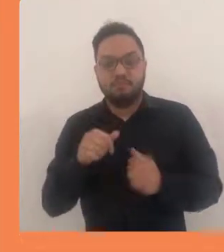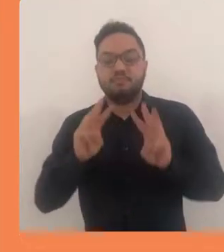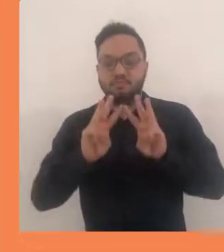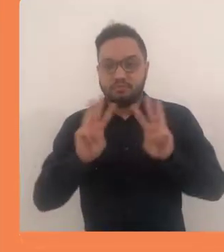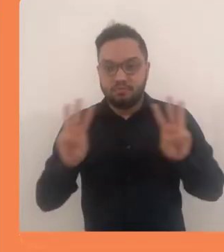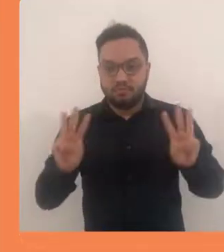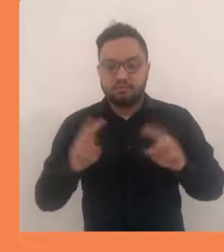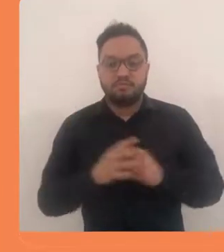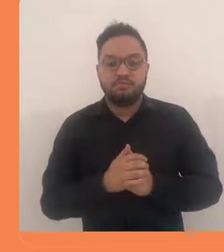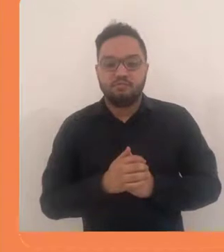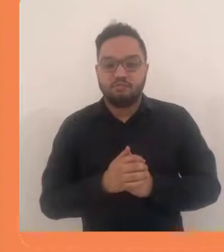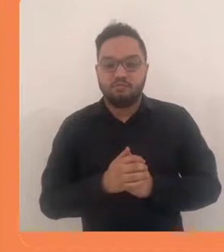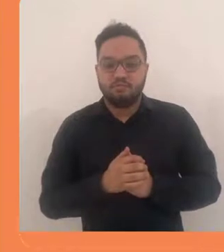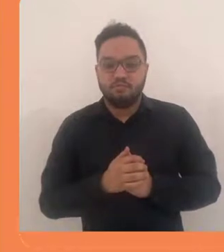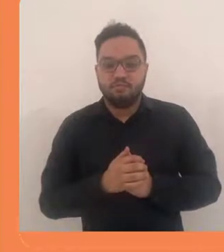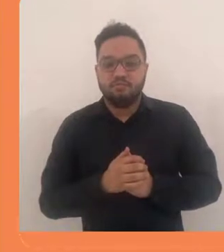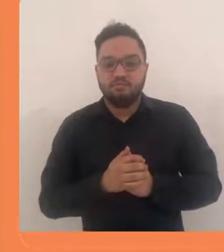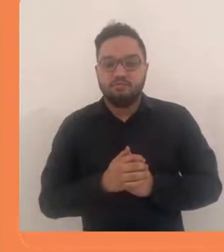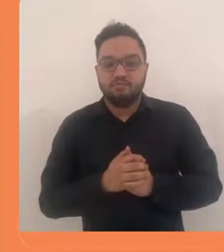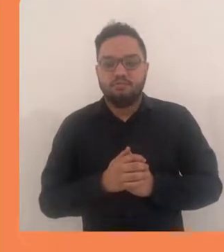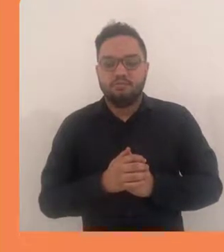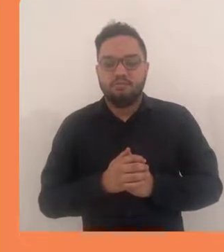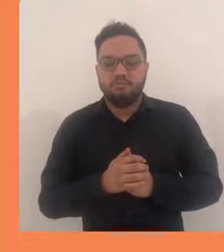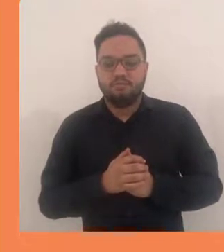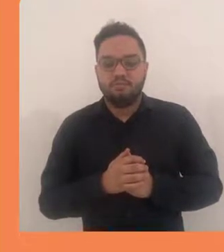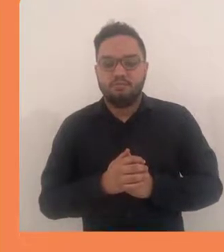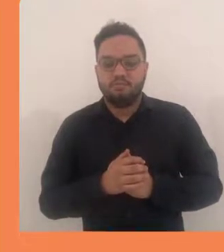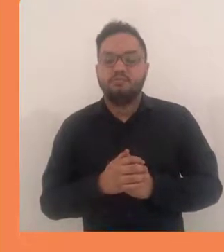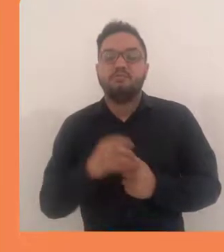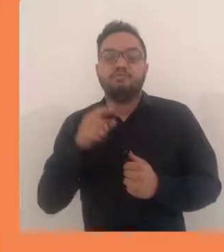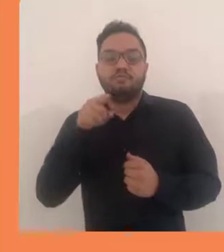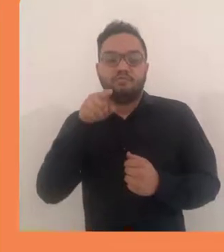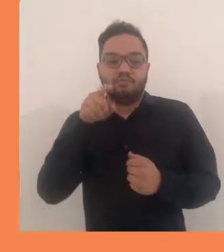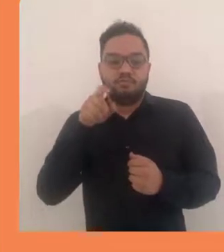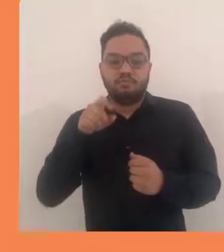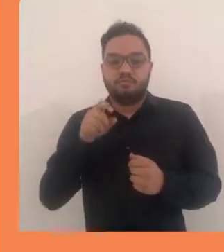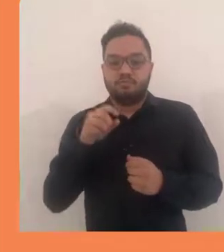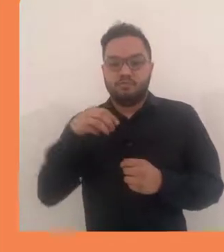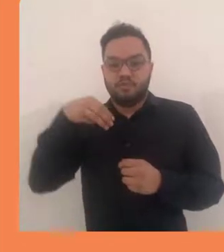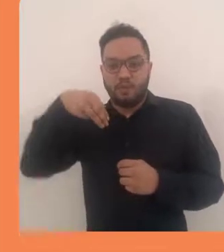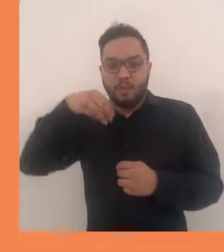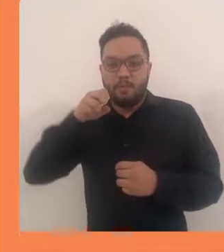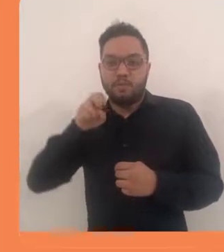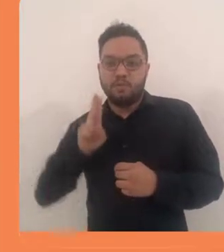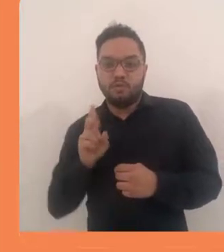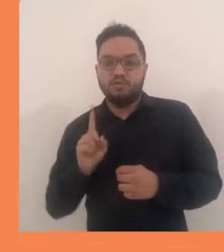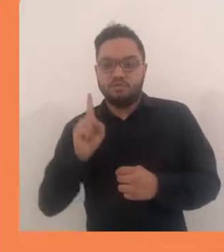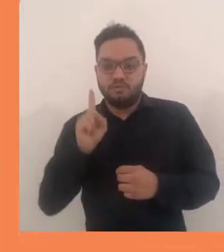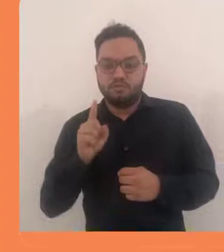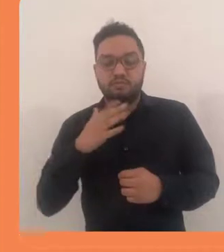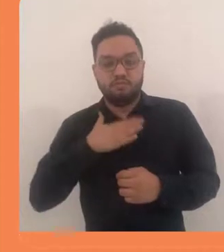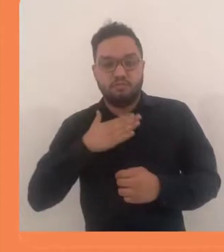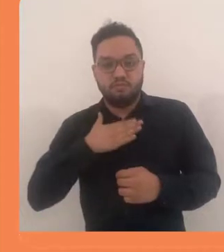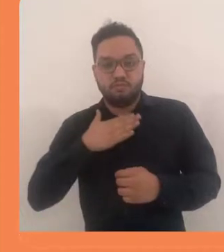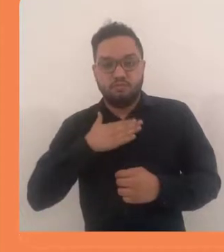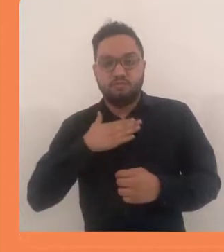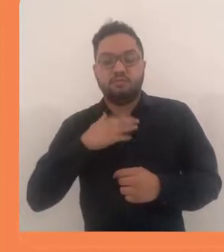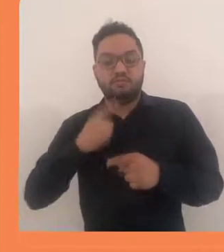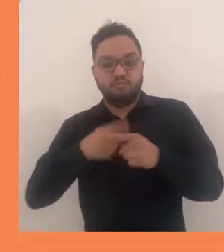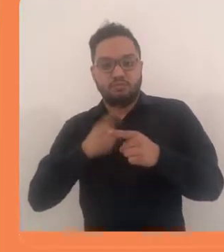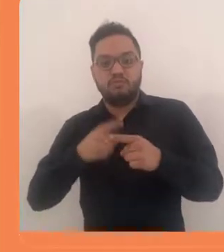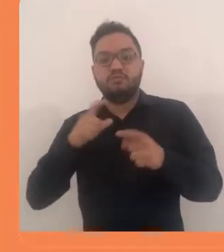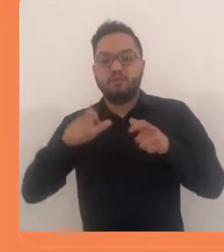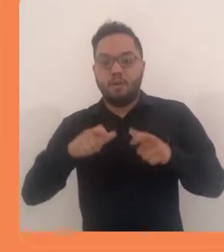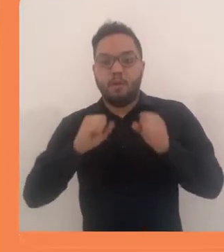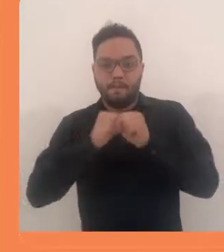essa é a página e essa aqui é a incorporação. Esse menu está aqui em cima. O meu menu aqui,